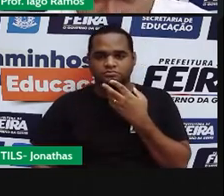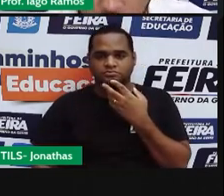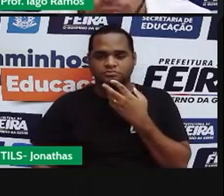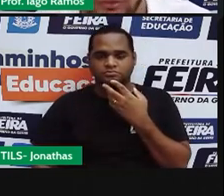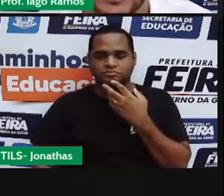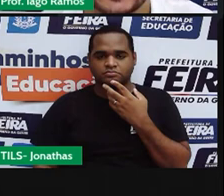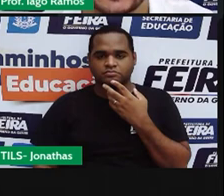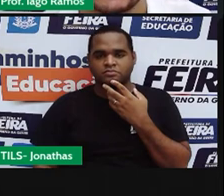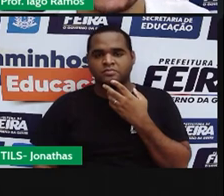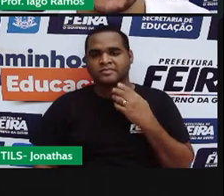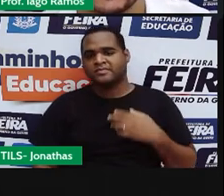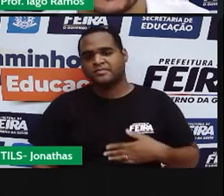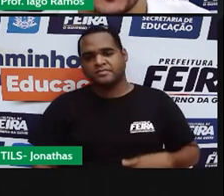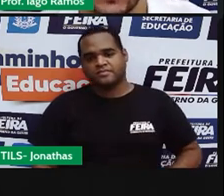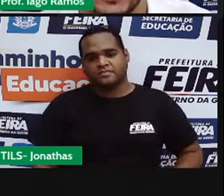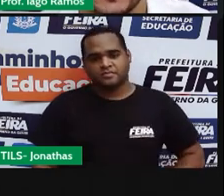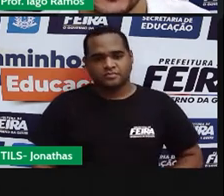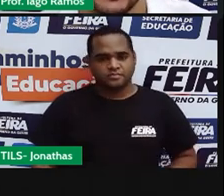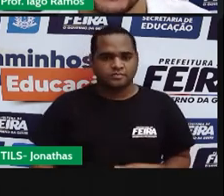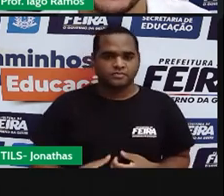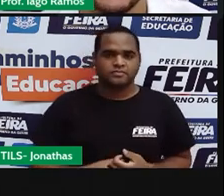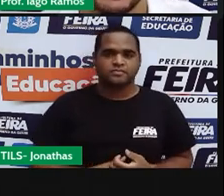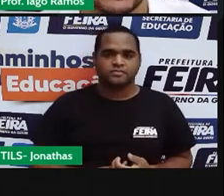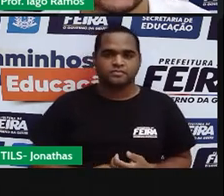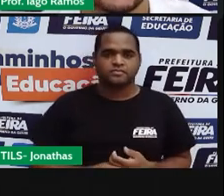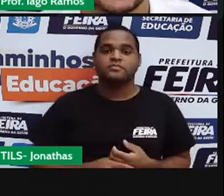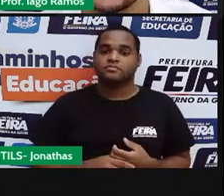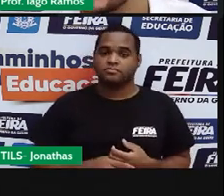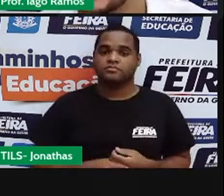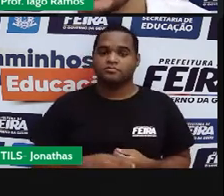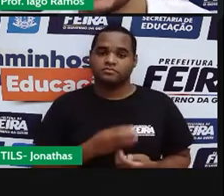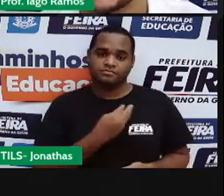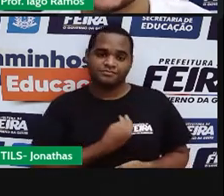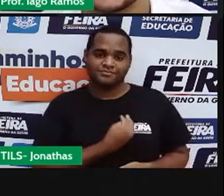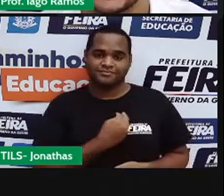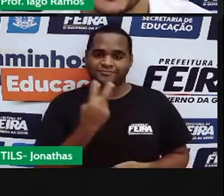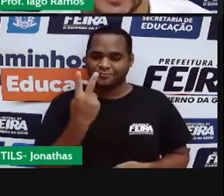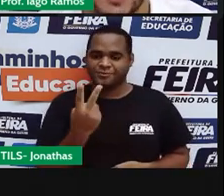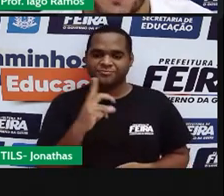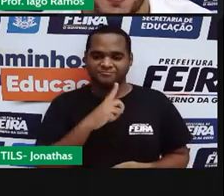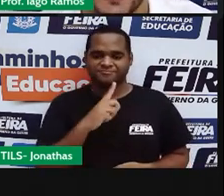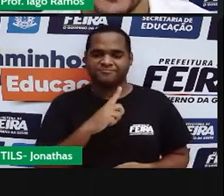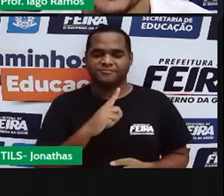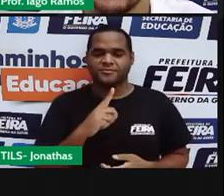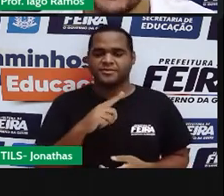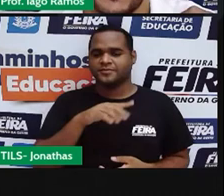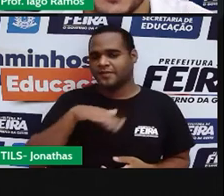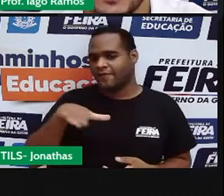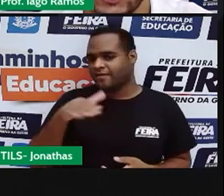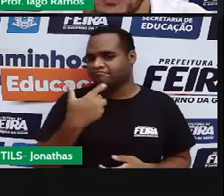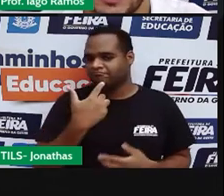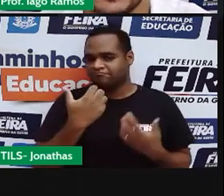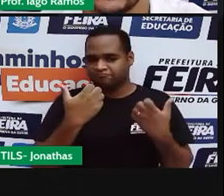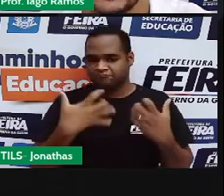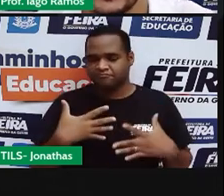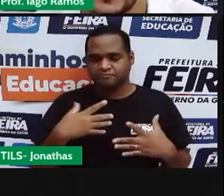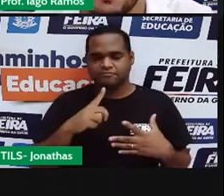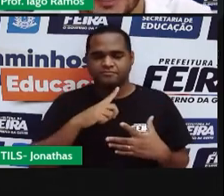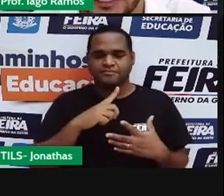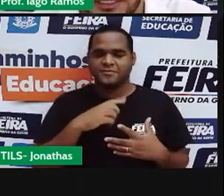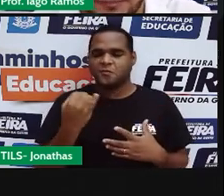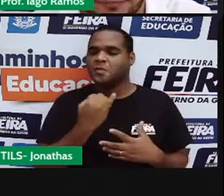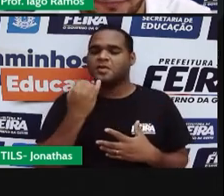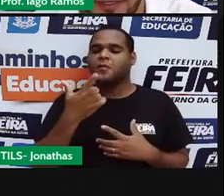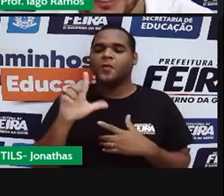2. Por isso que o pontinho parou no menos 2. Tá? Então, vamos fazer só mais uma